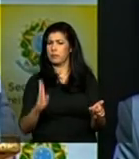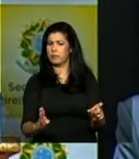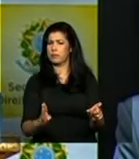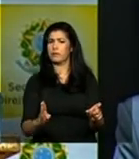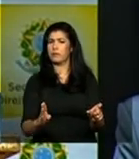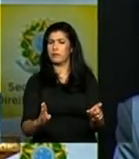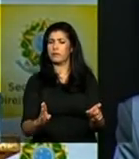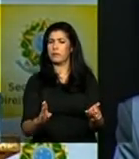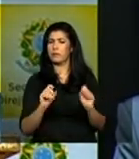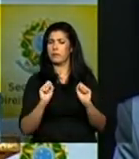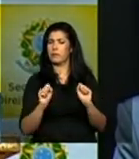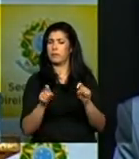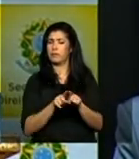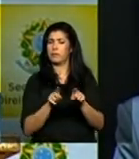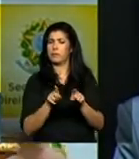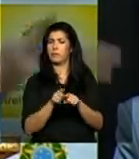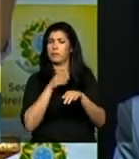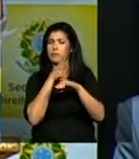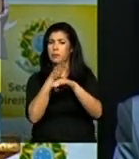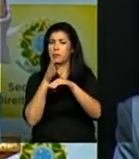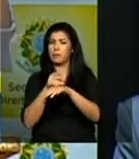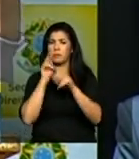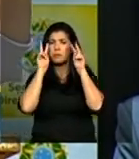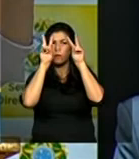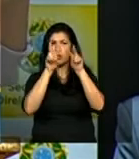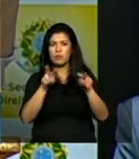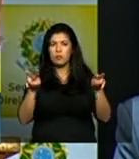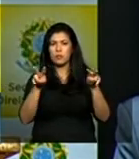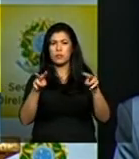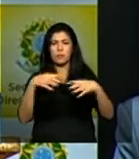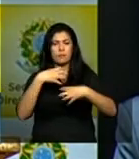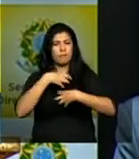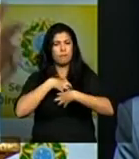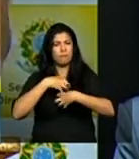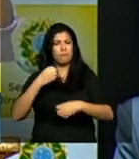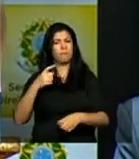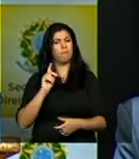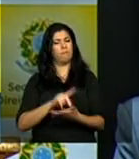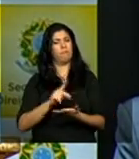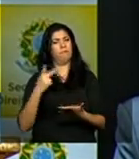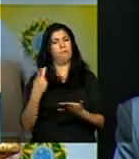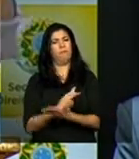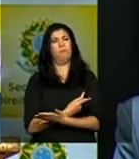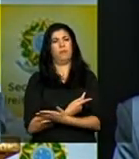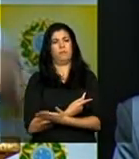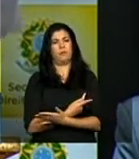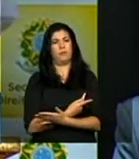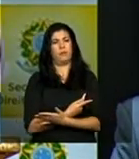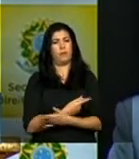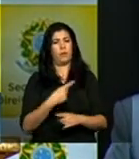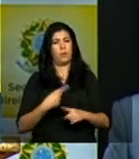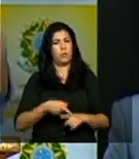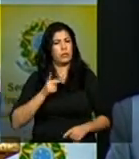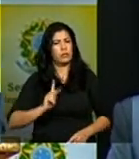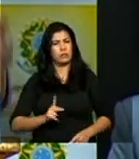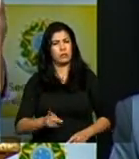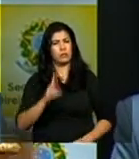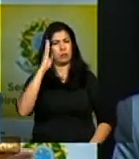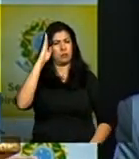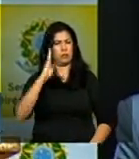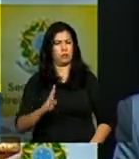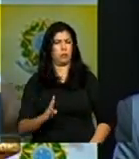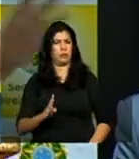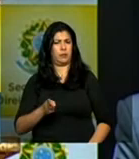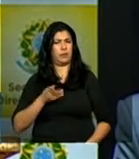das brasileiras que possam cair no canto da sereia porque neste país toda vez toda